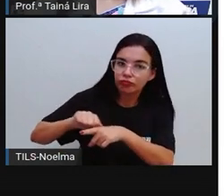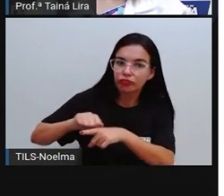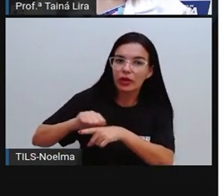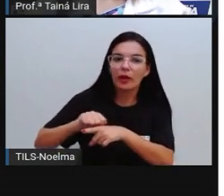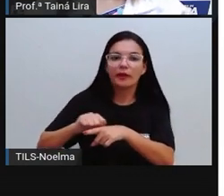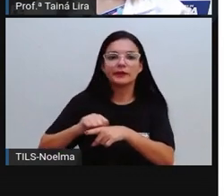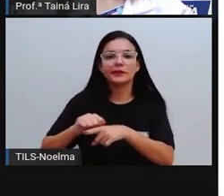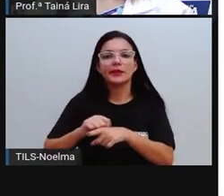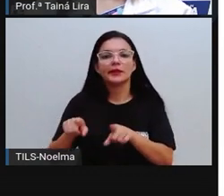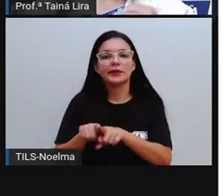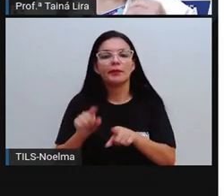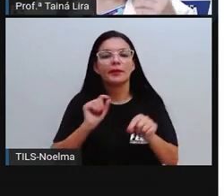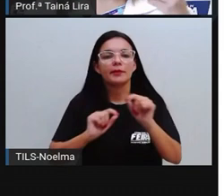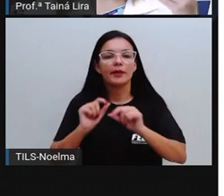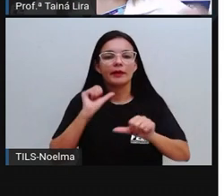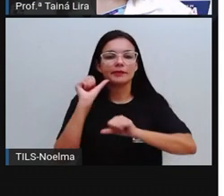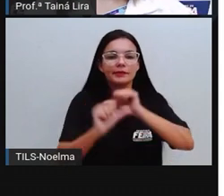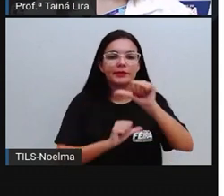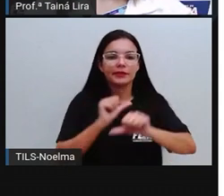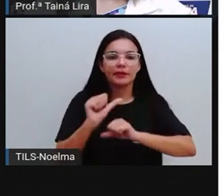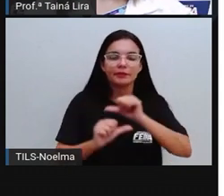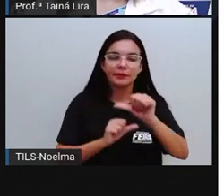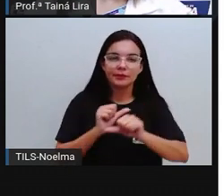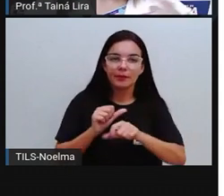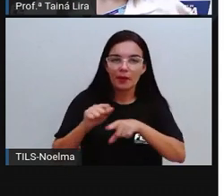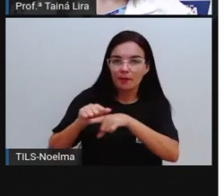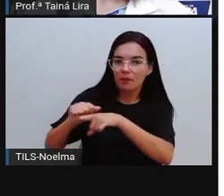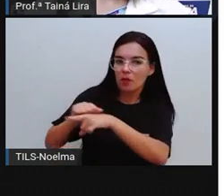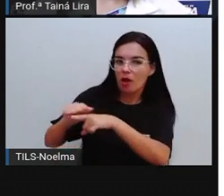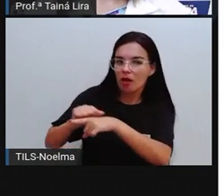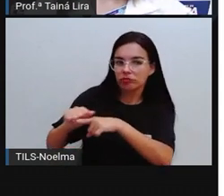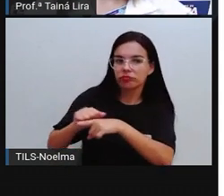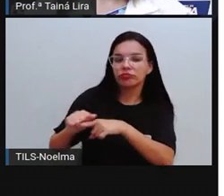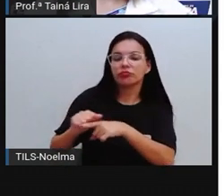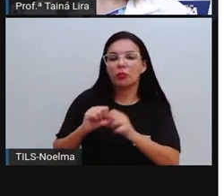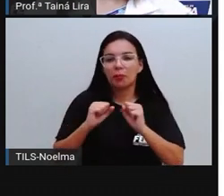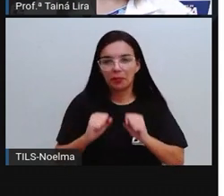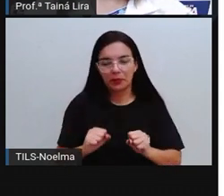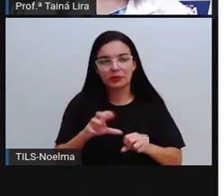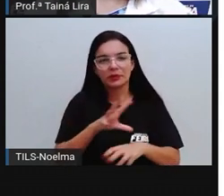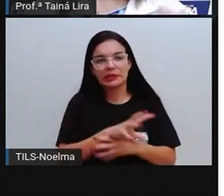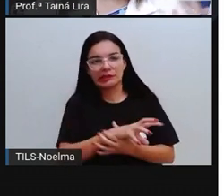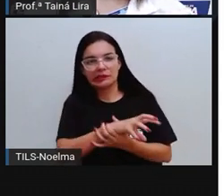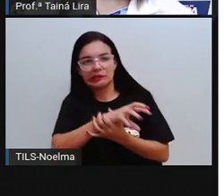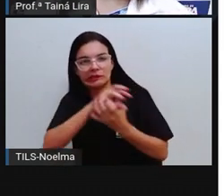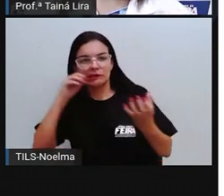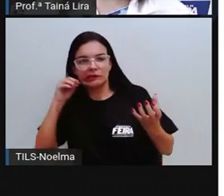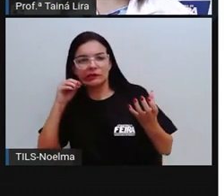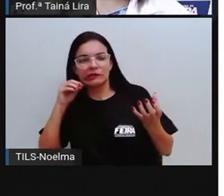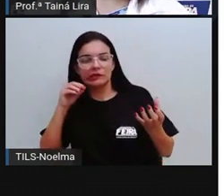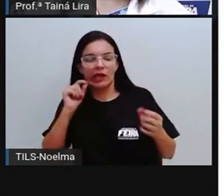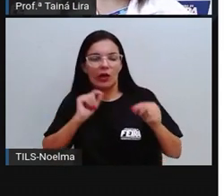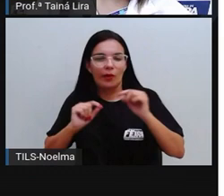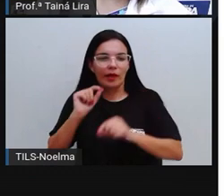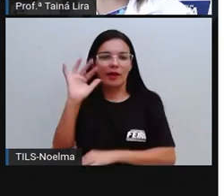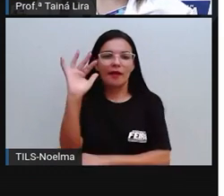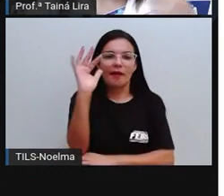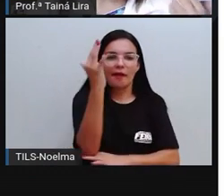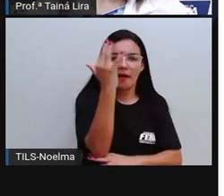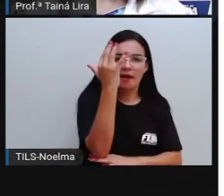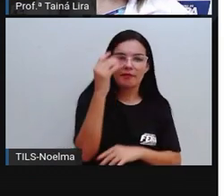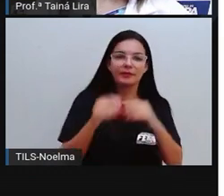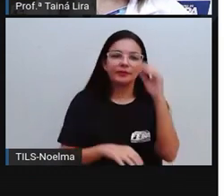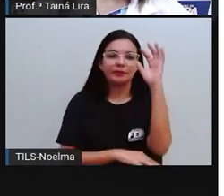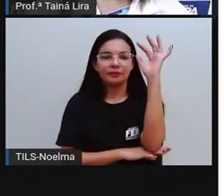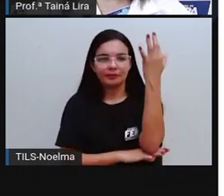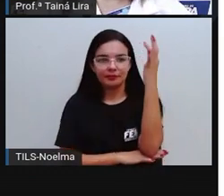aí esse látex vai ser transformado em cera ou borracha, tá? Na verdade, a resina é transformada em cera